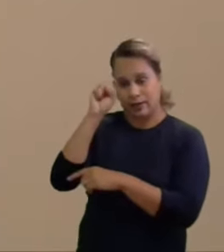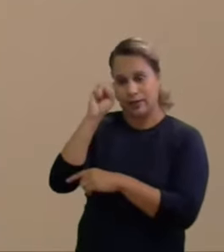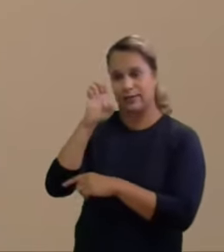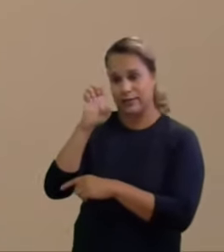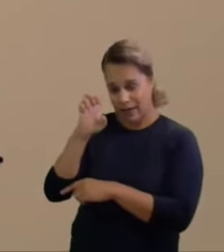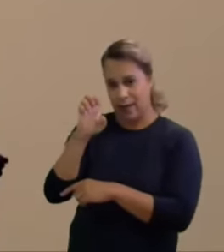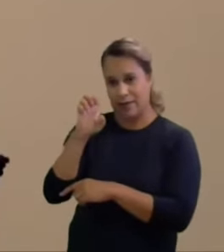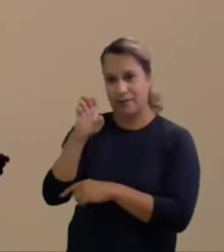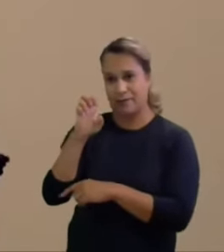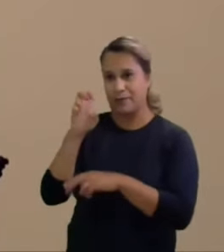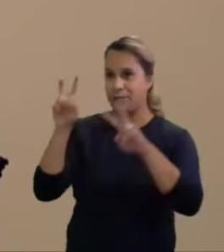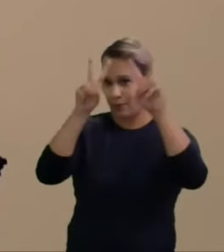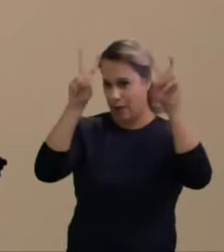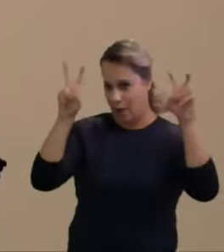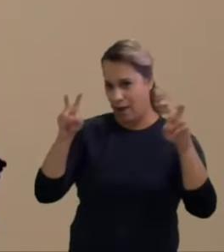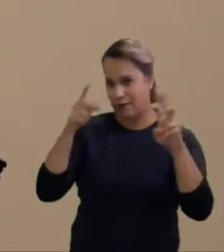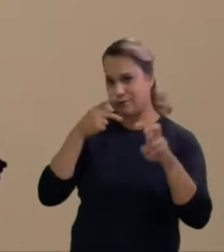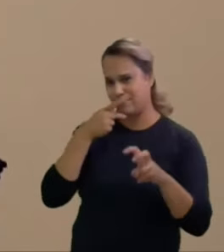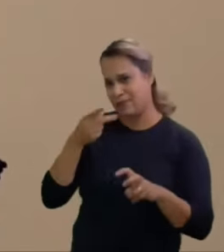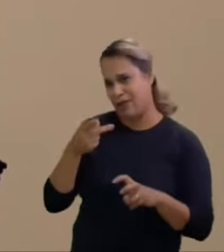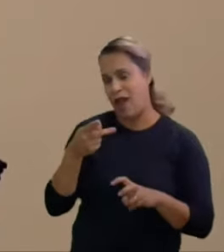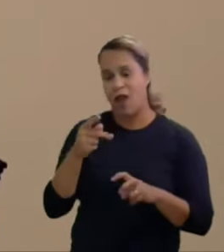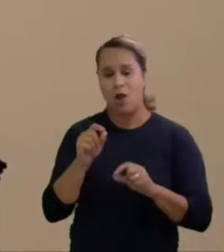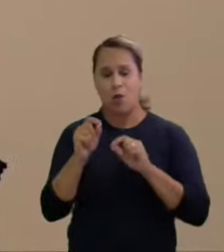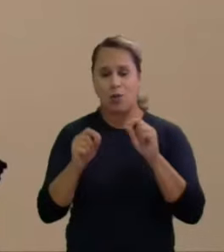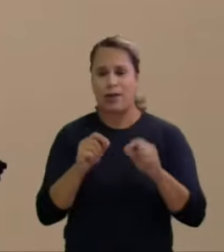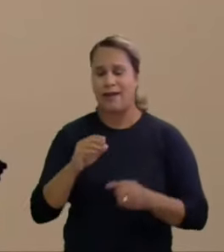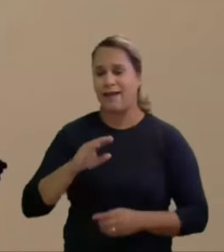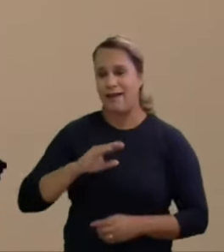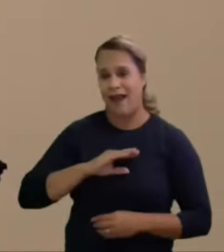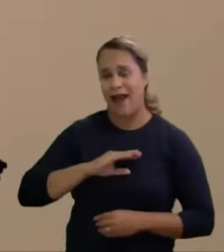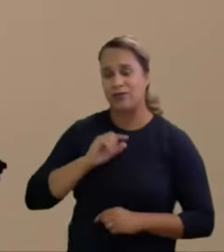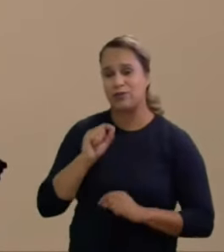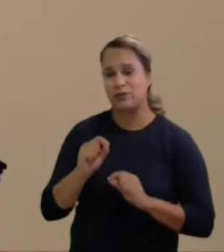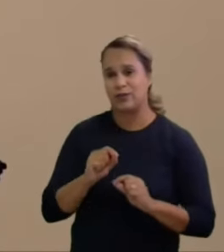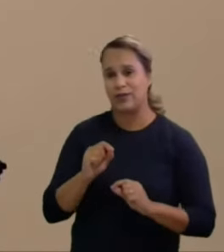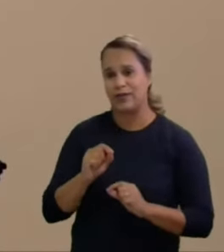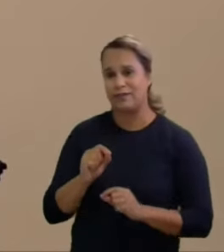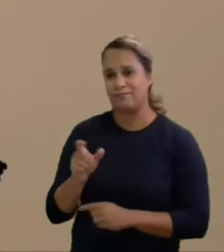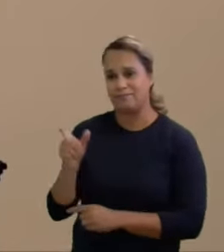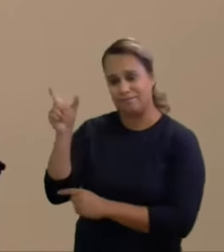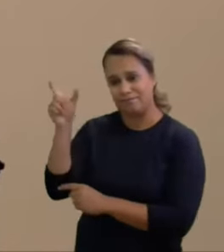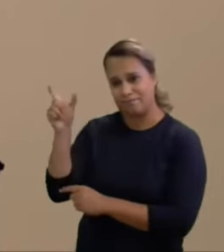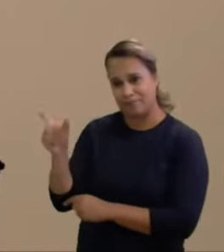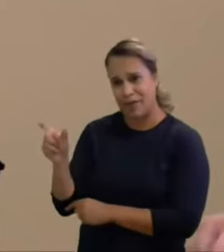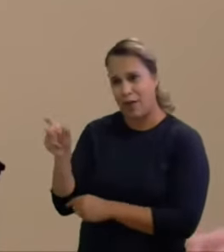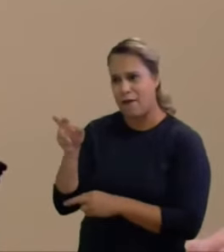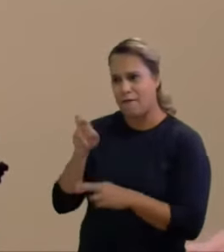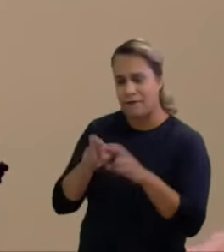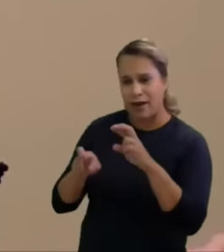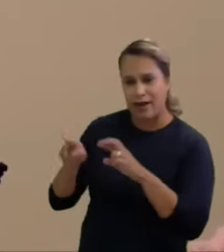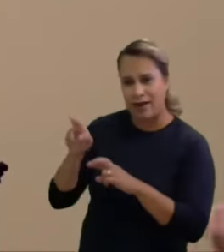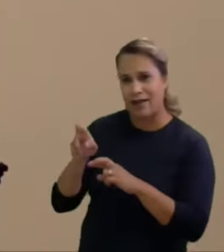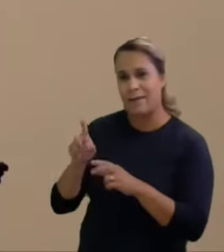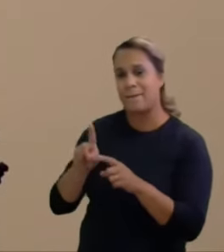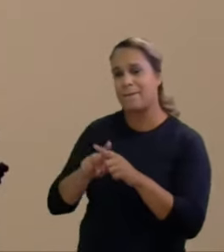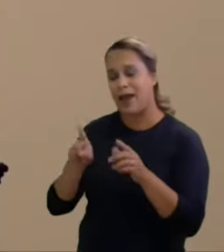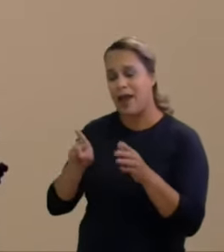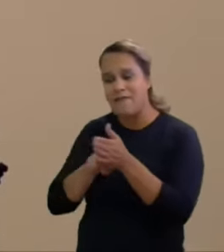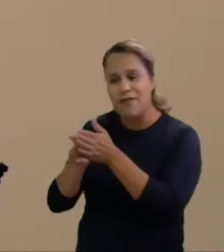estou citando o TSE, não se trata no caso de transformar o candidato investigante em investigado, mas sim de se constatar a